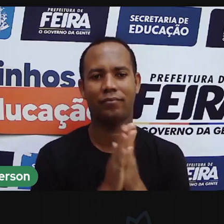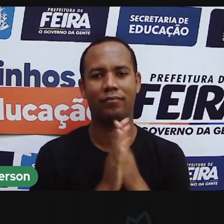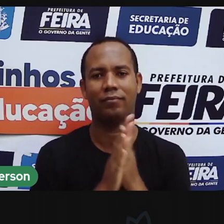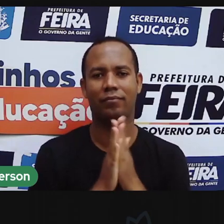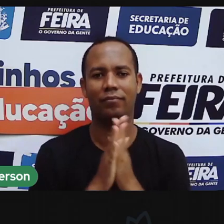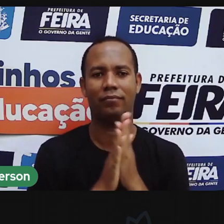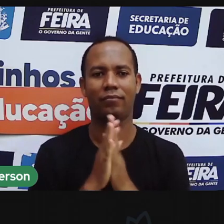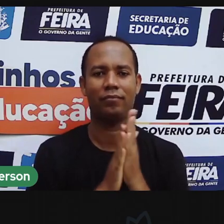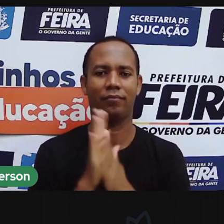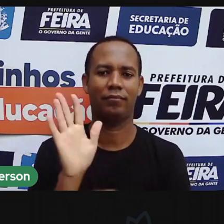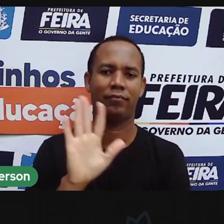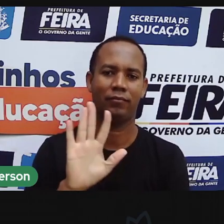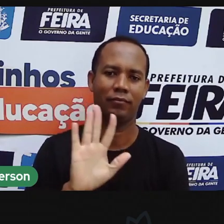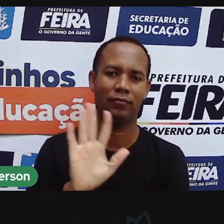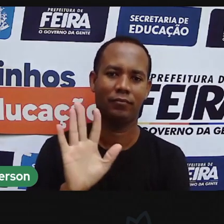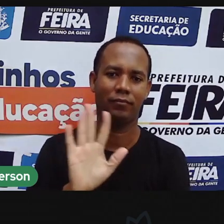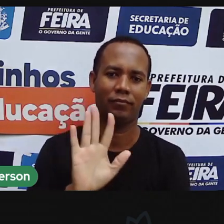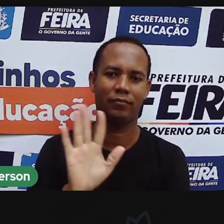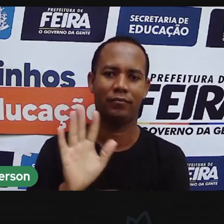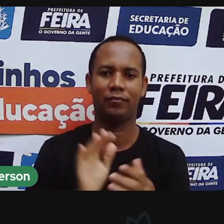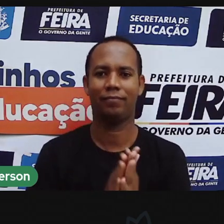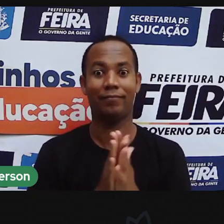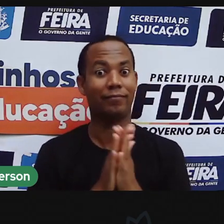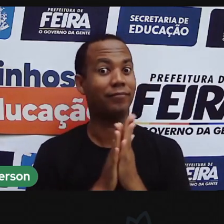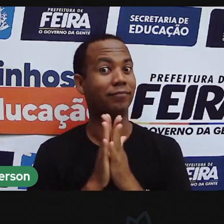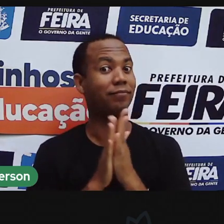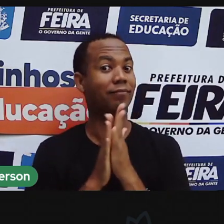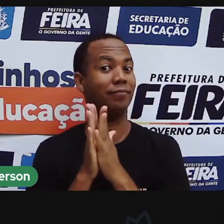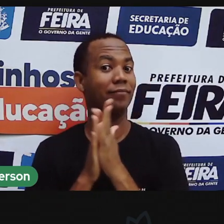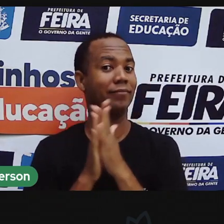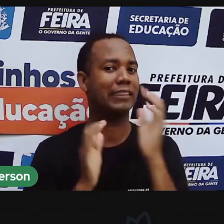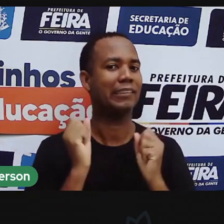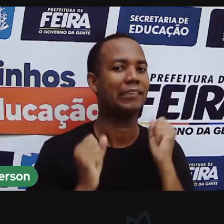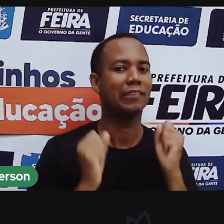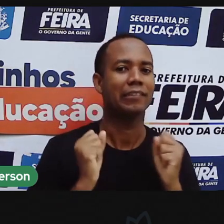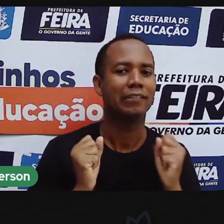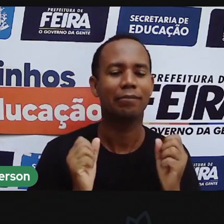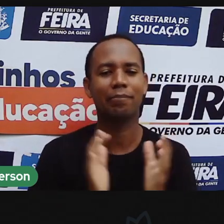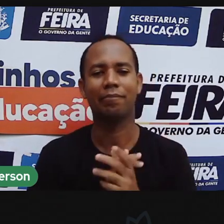slide aparecer aqui para a prova, Anderson está animado, olha só a animação de Anderson.